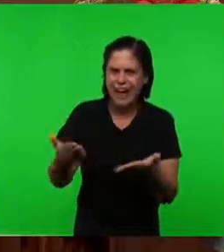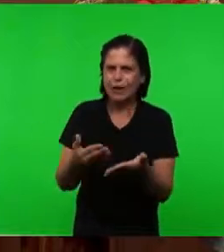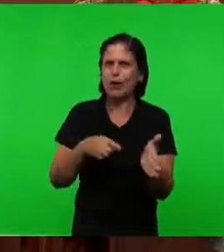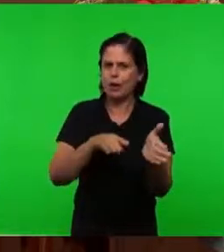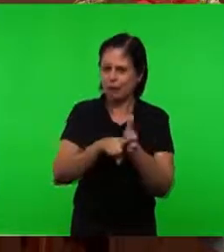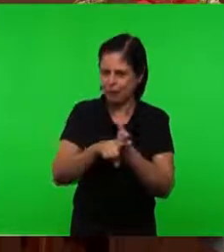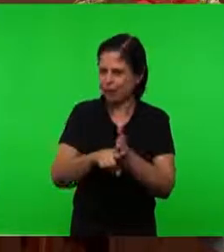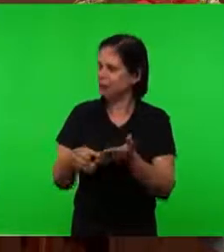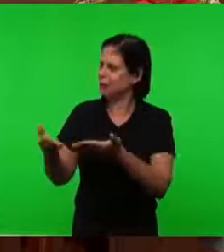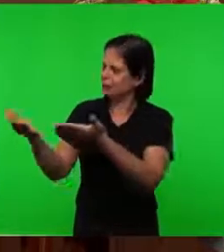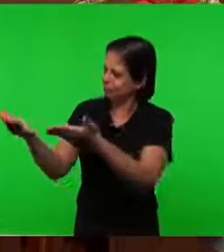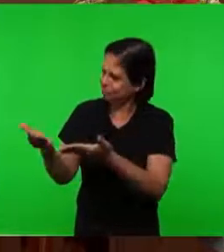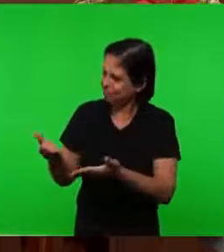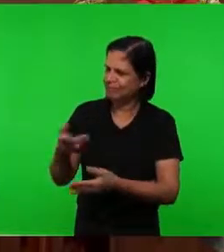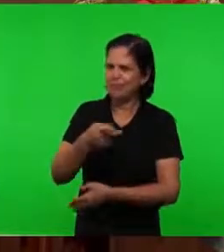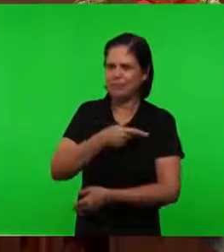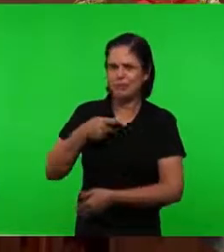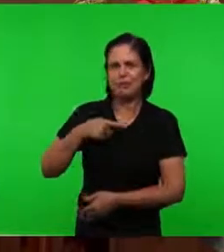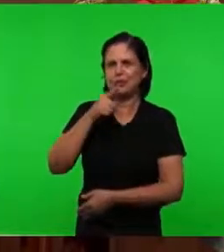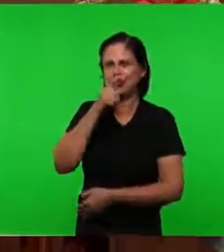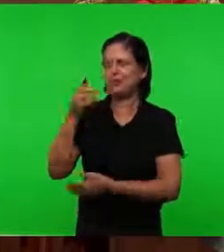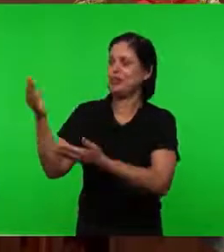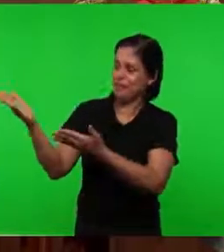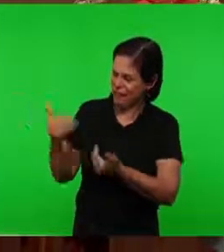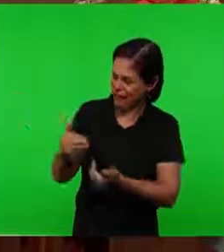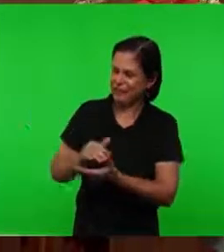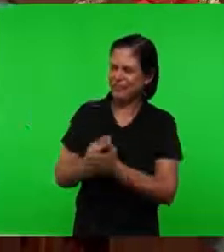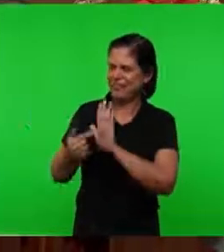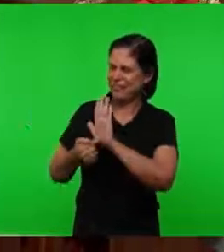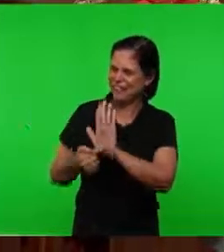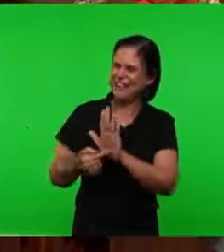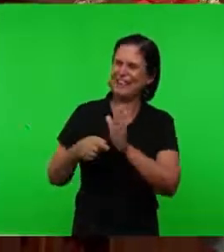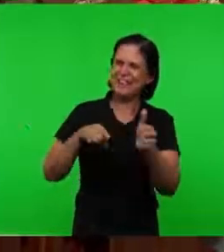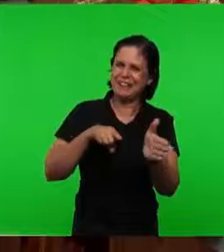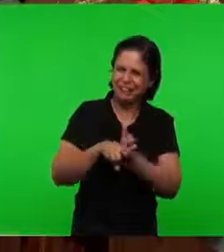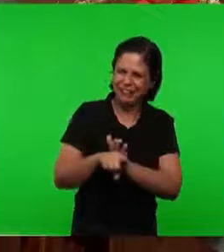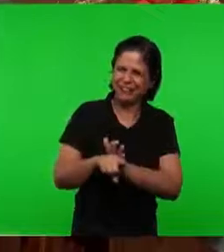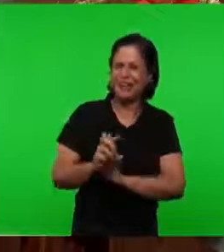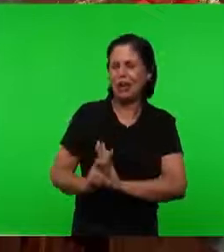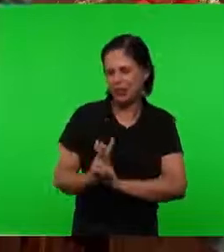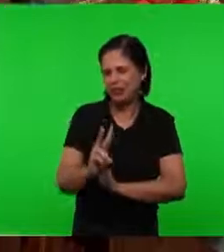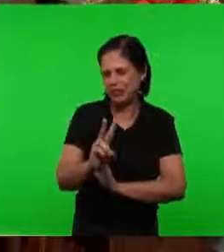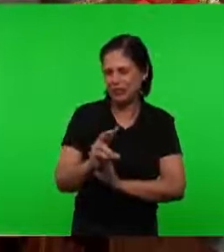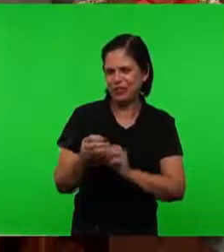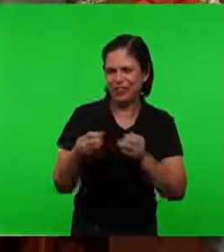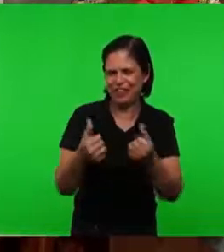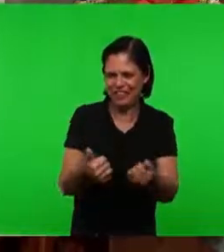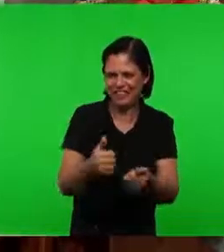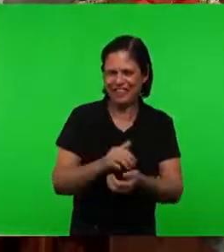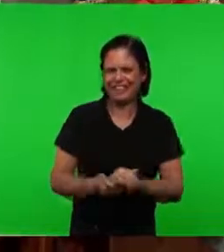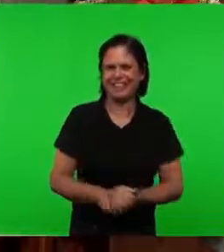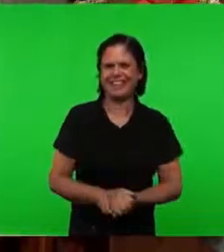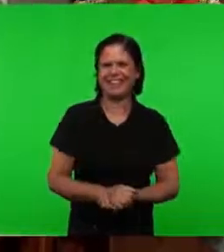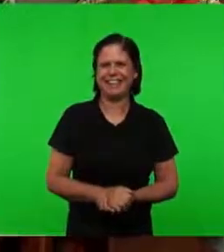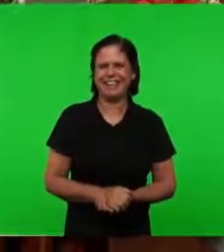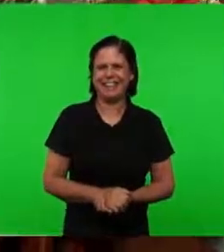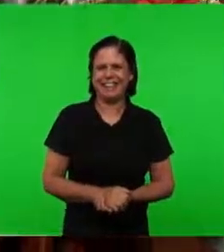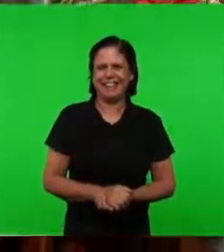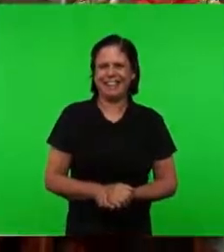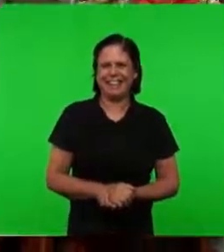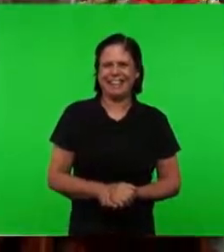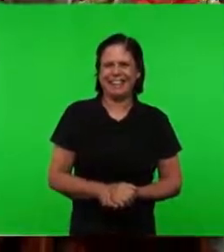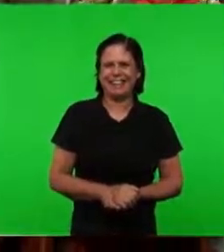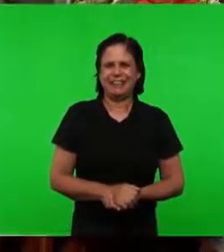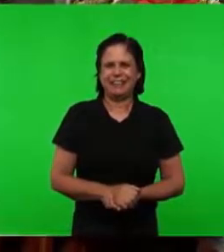palavra Pastor Gilson Para que ele possa Dar continuidade A esse nosso Estudo de hoje